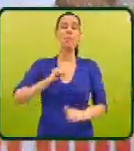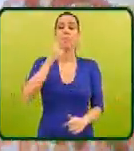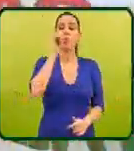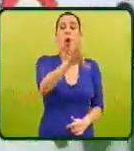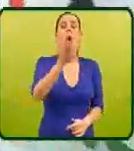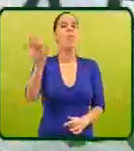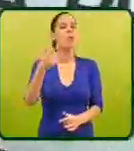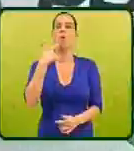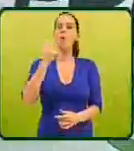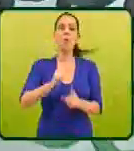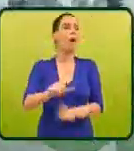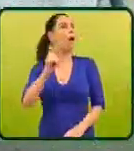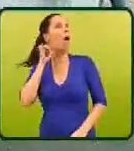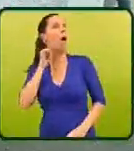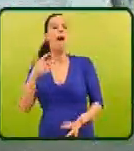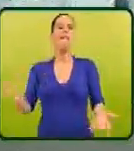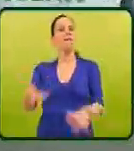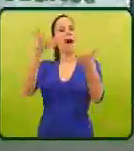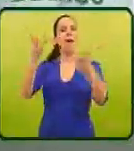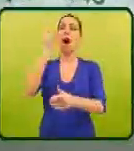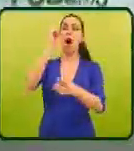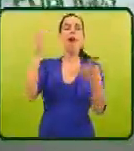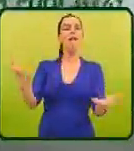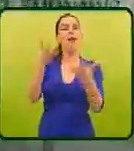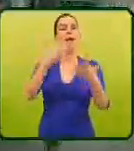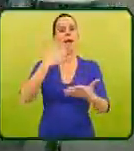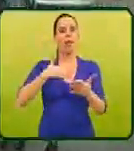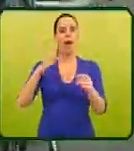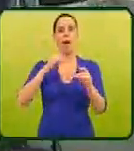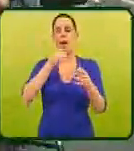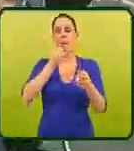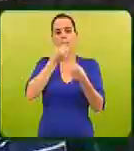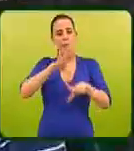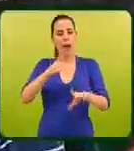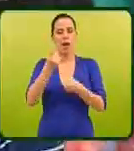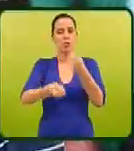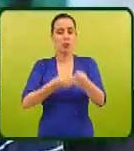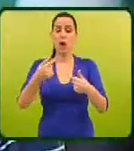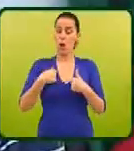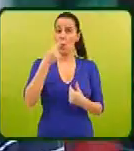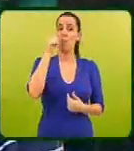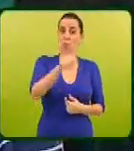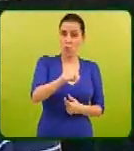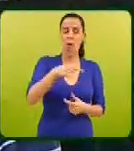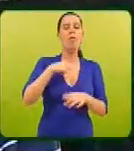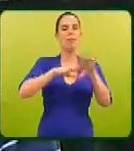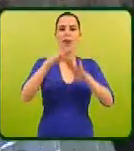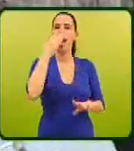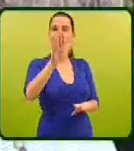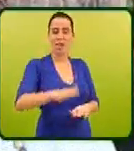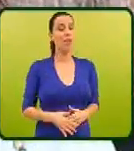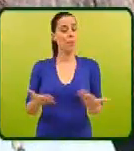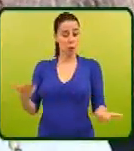opções não podem ser a indiferença e esperar que a austeridade nos vá aniquilando lentamente. Eu opto por agir.